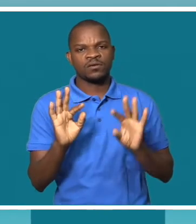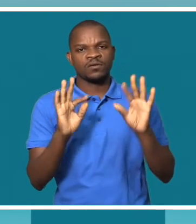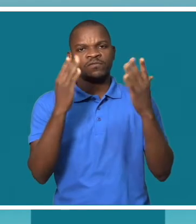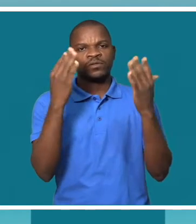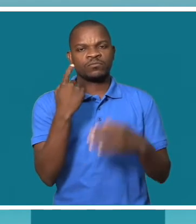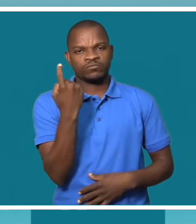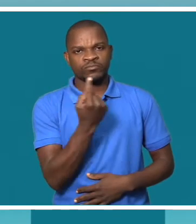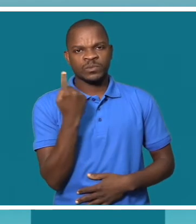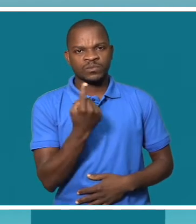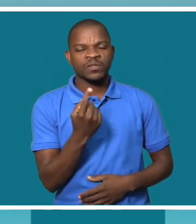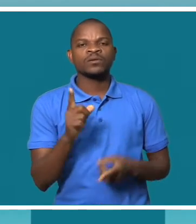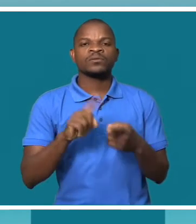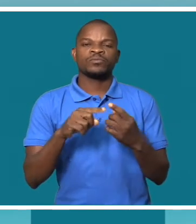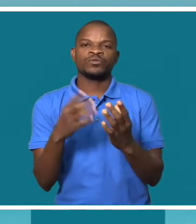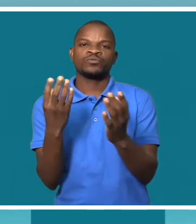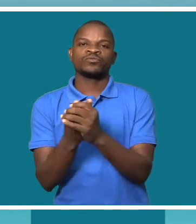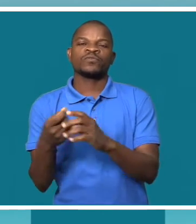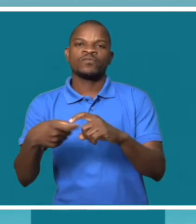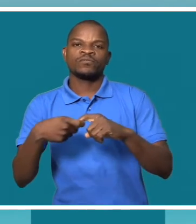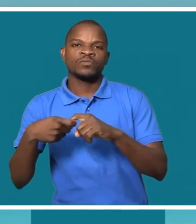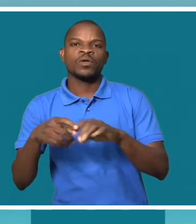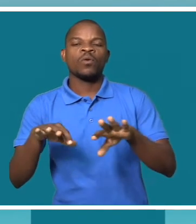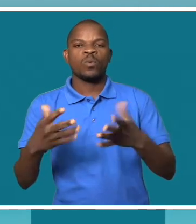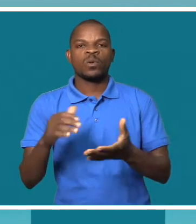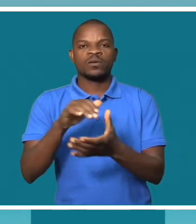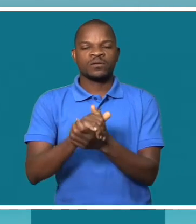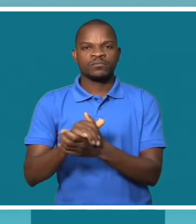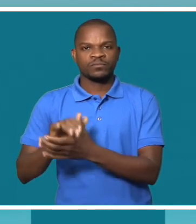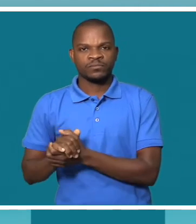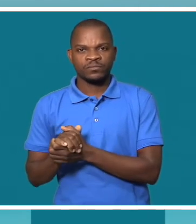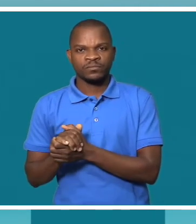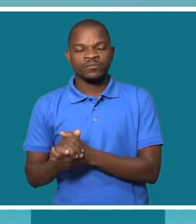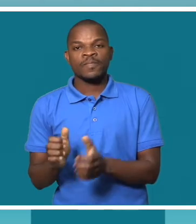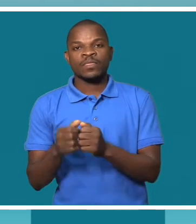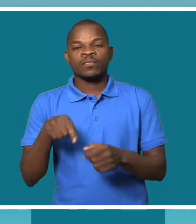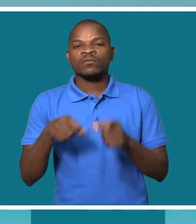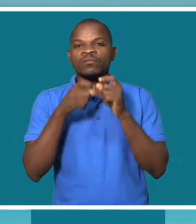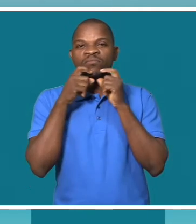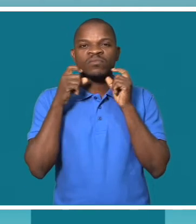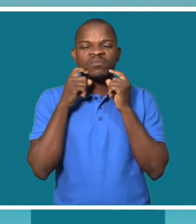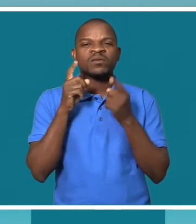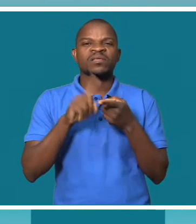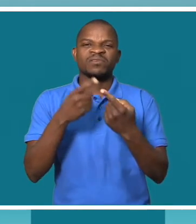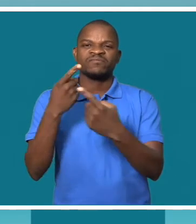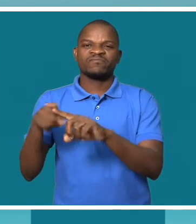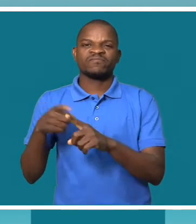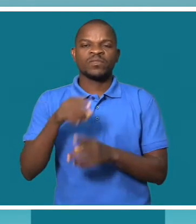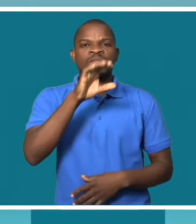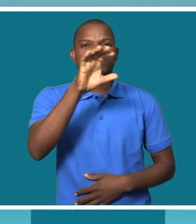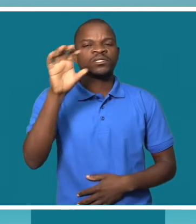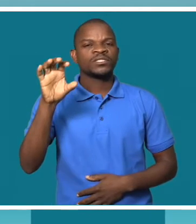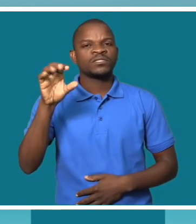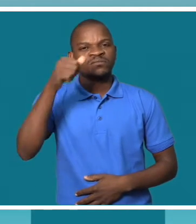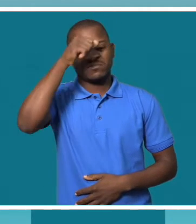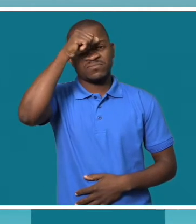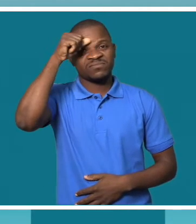mesma e com as famílias, os amigos. E aqui em Moçambique, como em muitos países, é ainda muito difícil o acesso